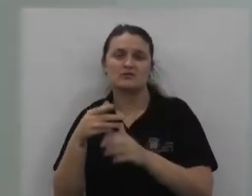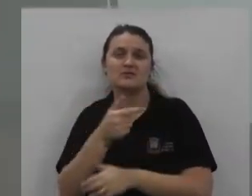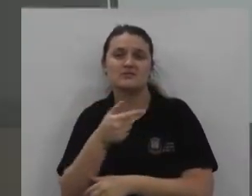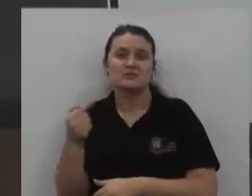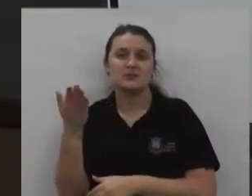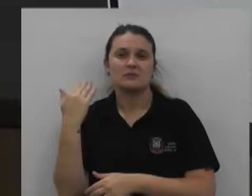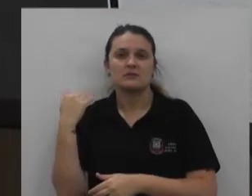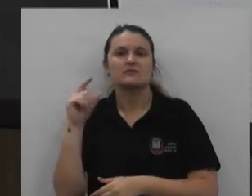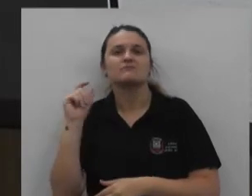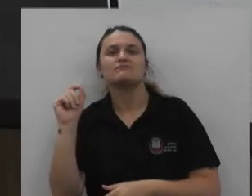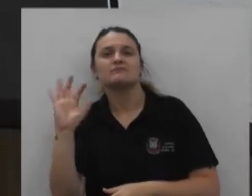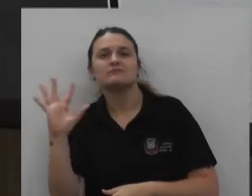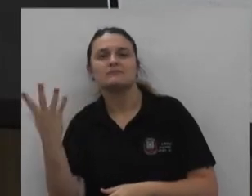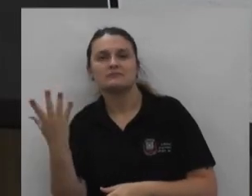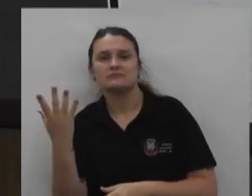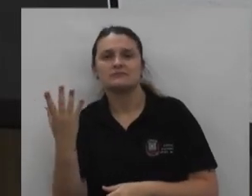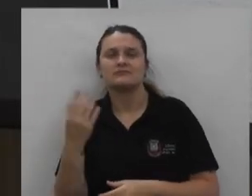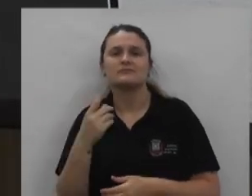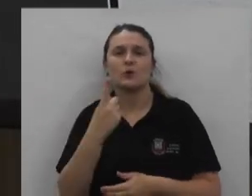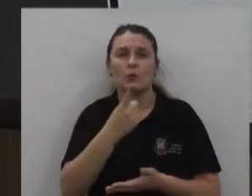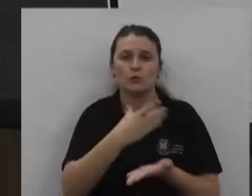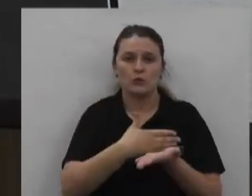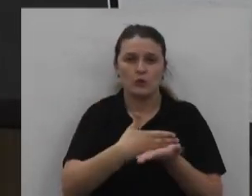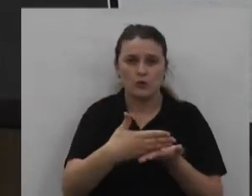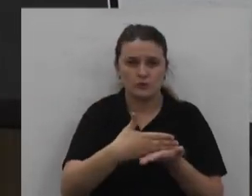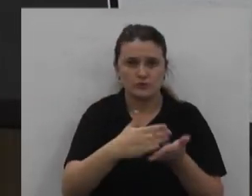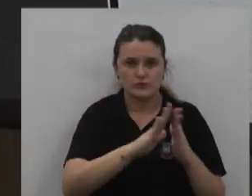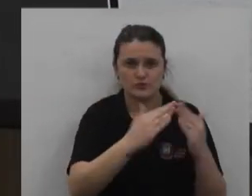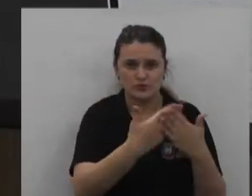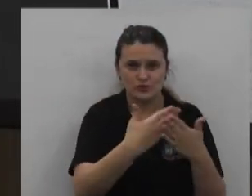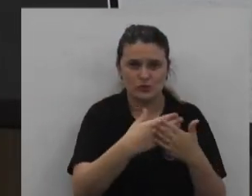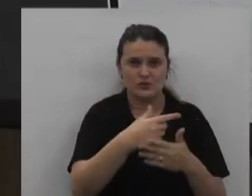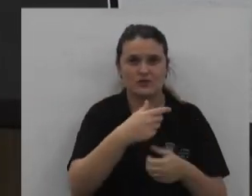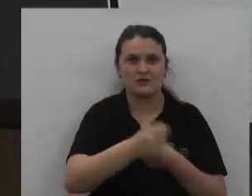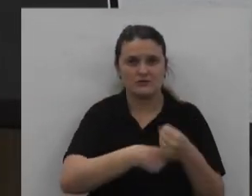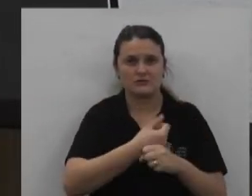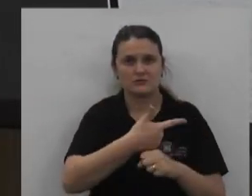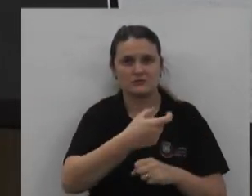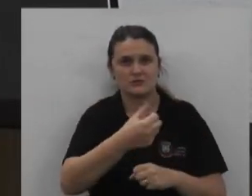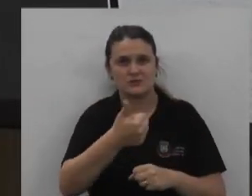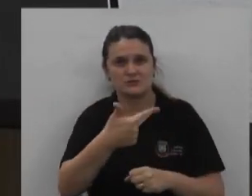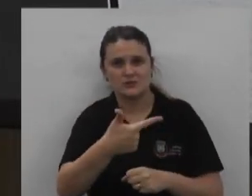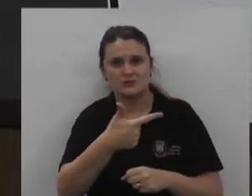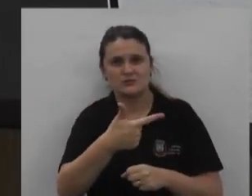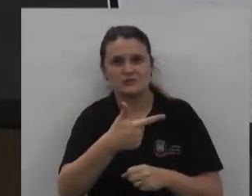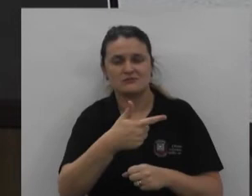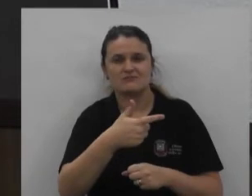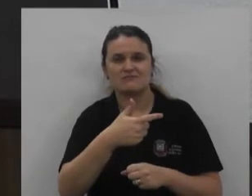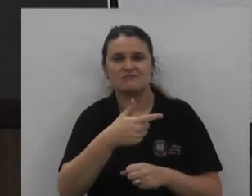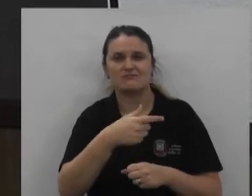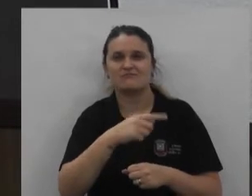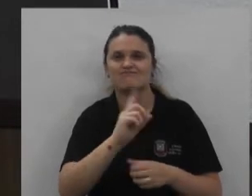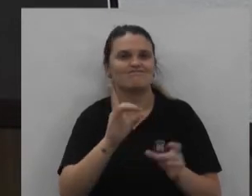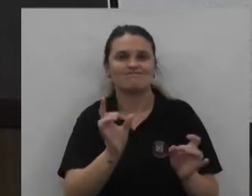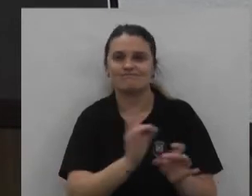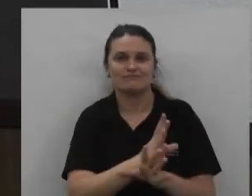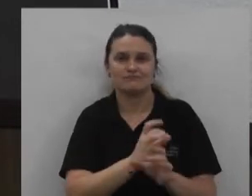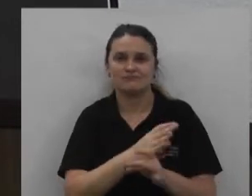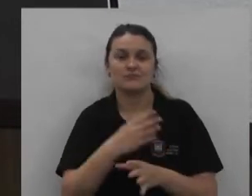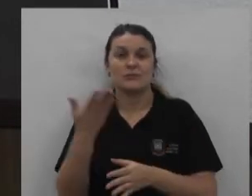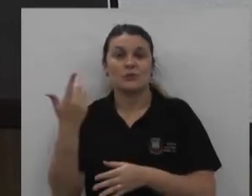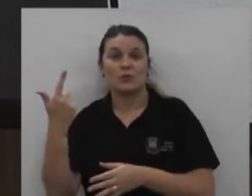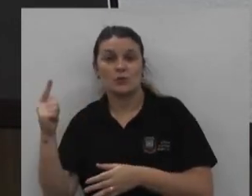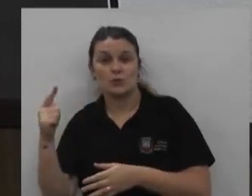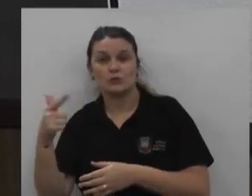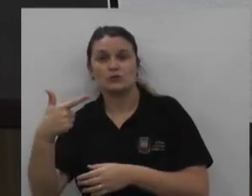passada o que acontece? um começou em 2012 e o outro começou em 2014 nós não podemos esperar que